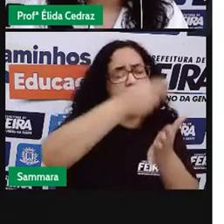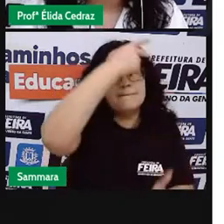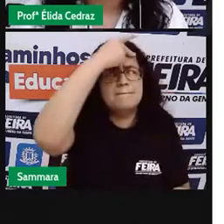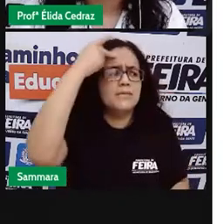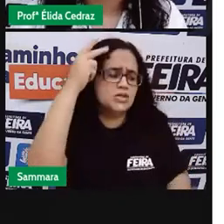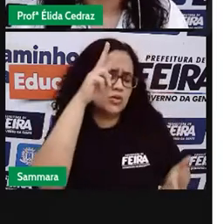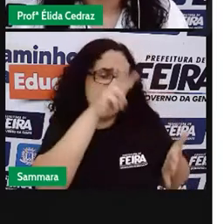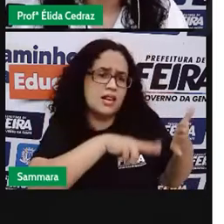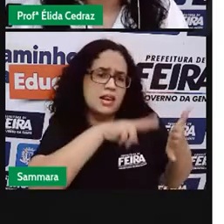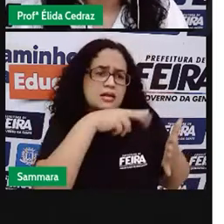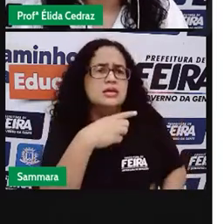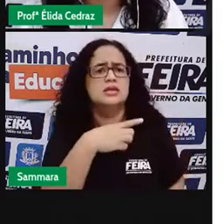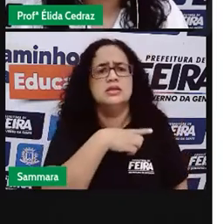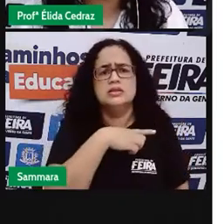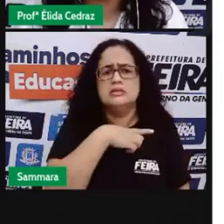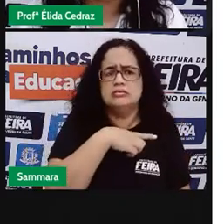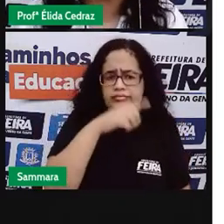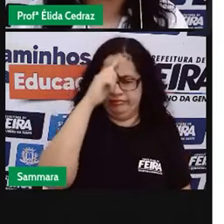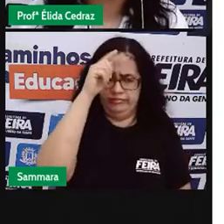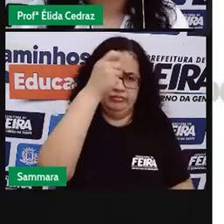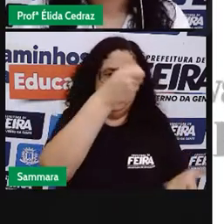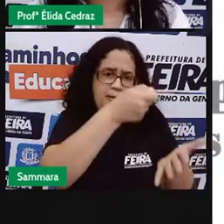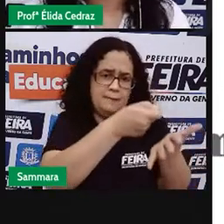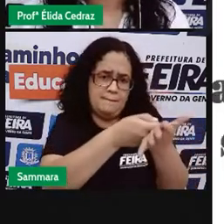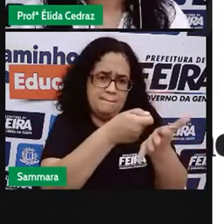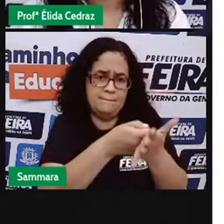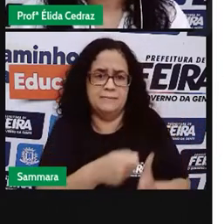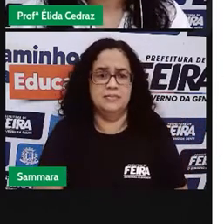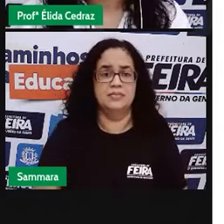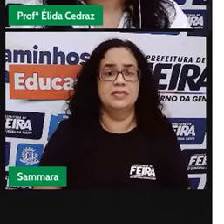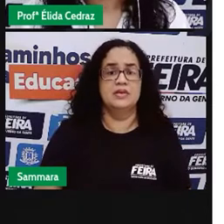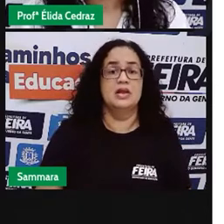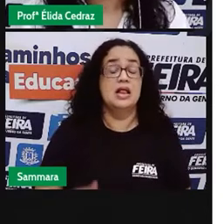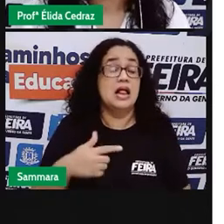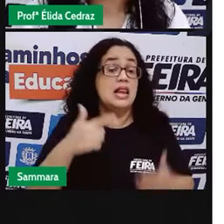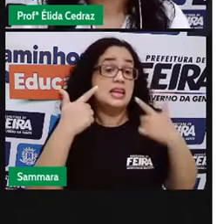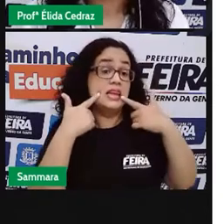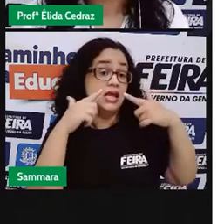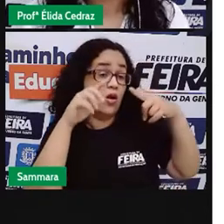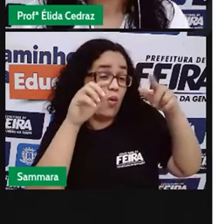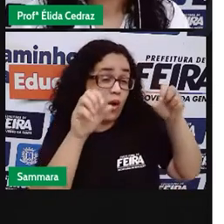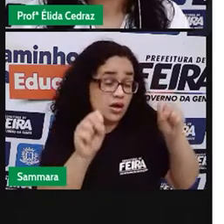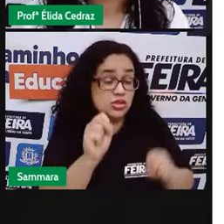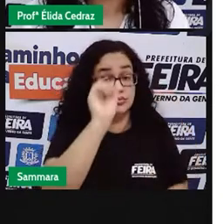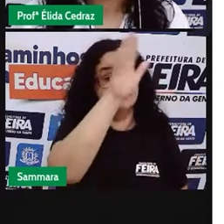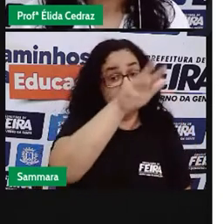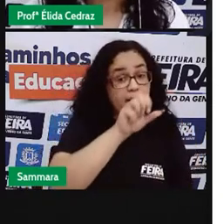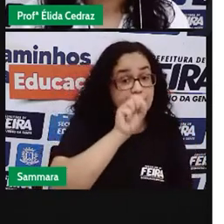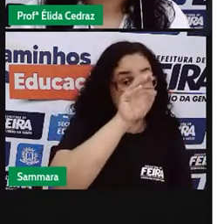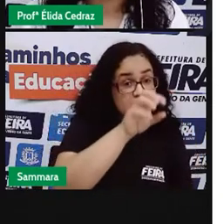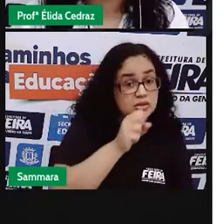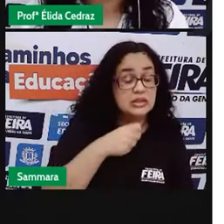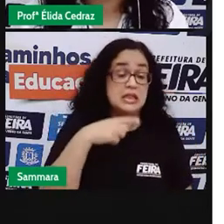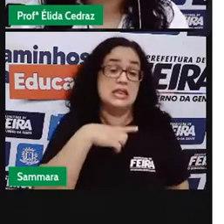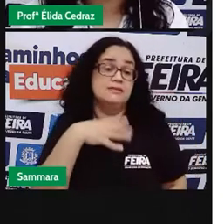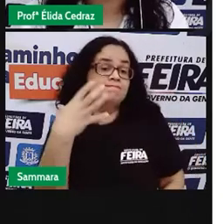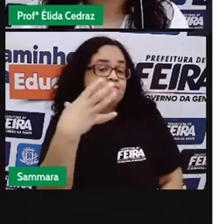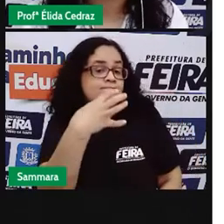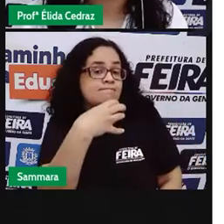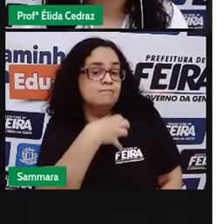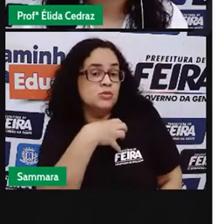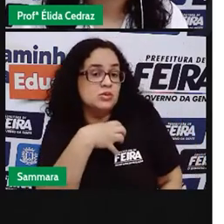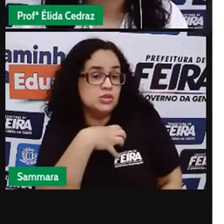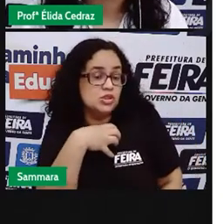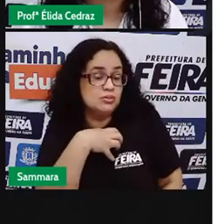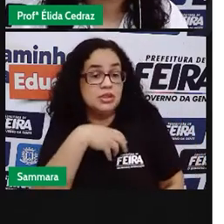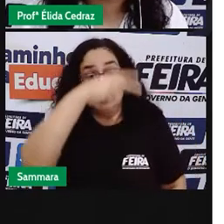leitor a tomar uma atitude. A linguagem é apelativa, toca as emoções